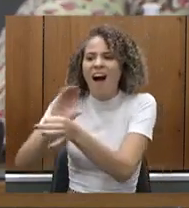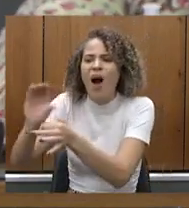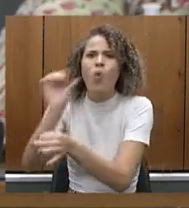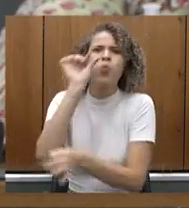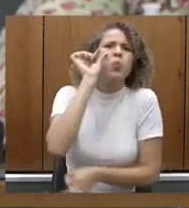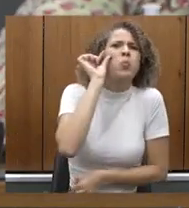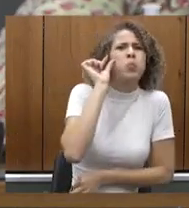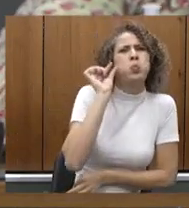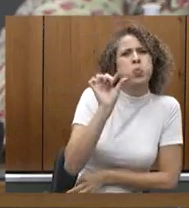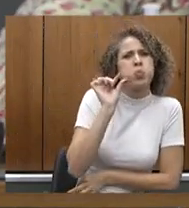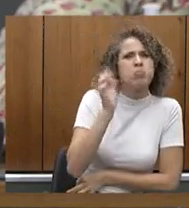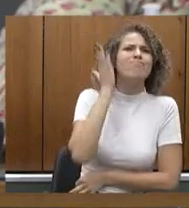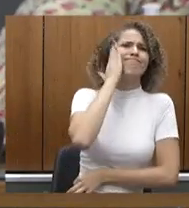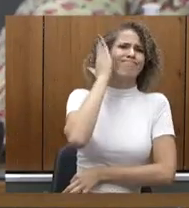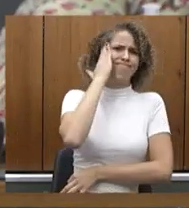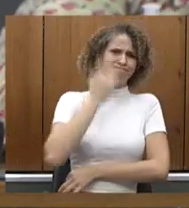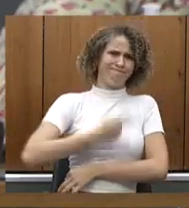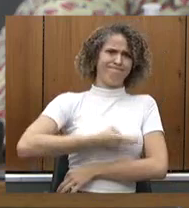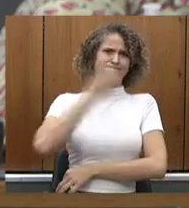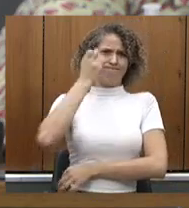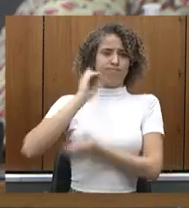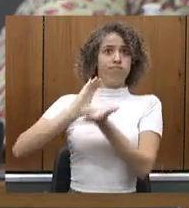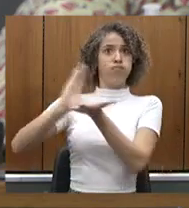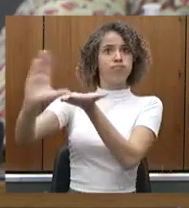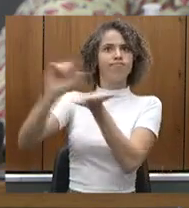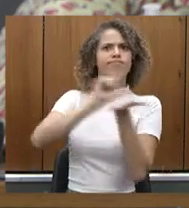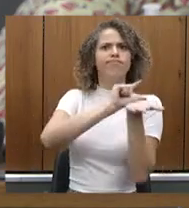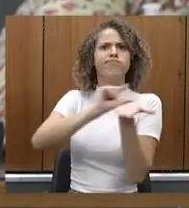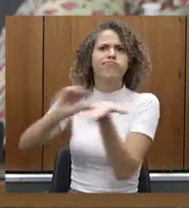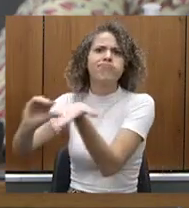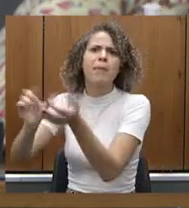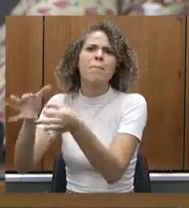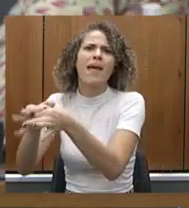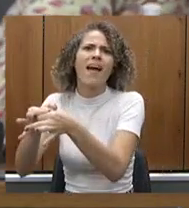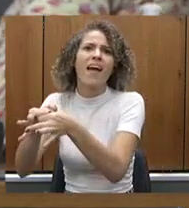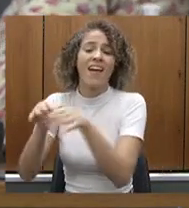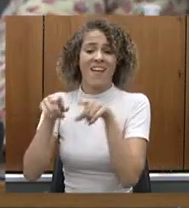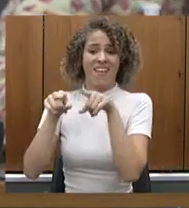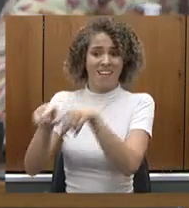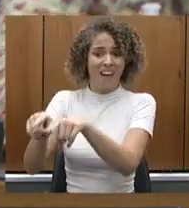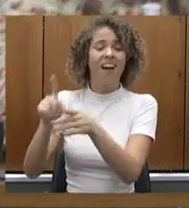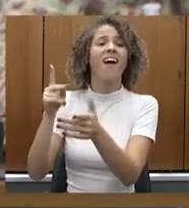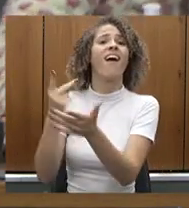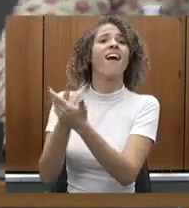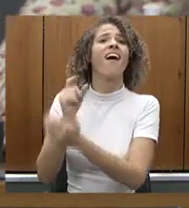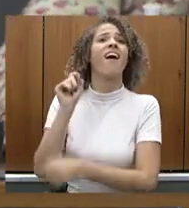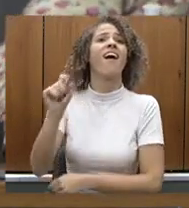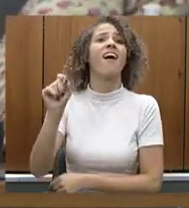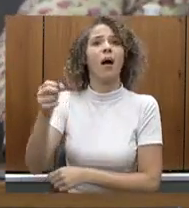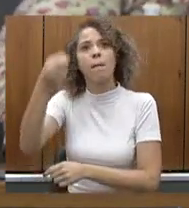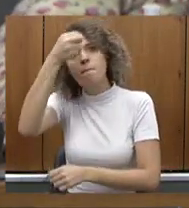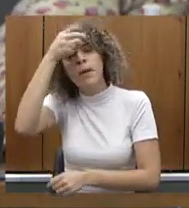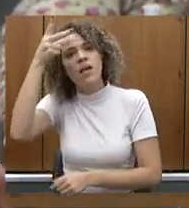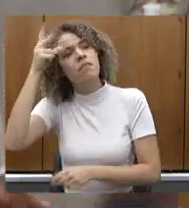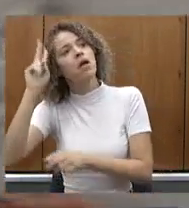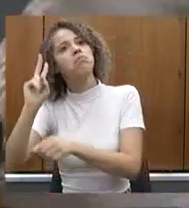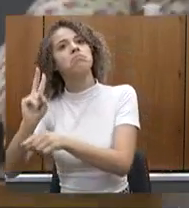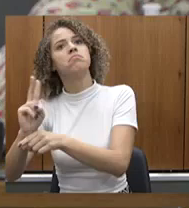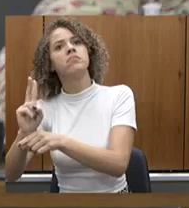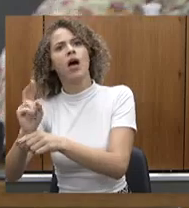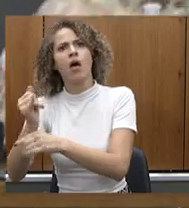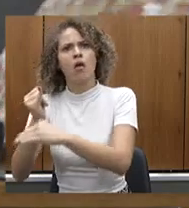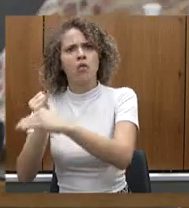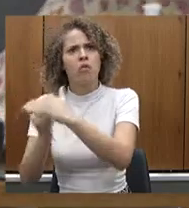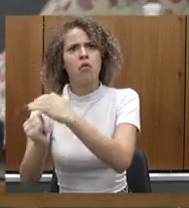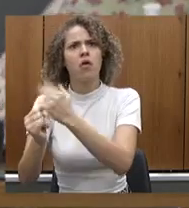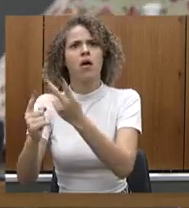então a União fica a maioria dos recursos o Estado depois os municípios e muitas vezes os prefeitos estão aí investindo